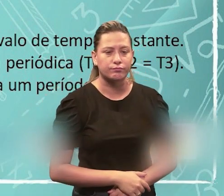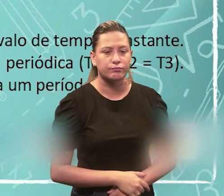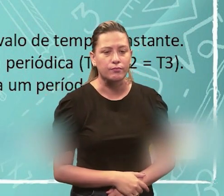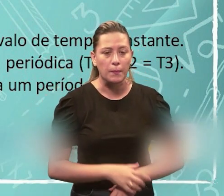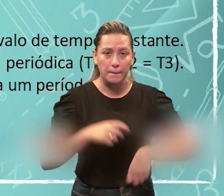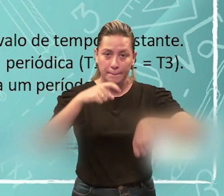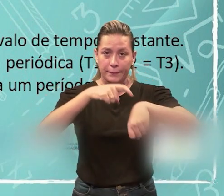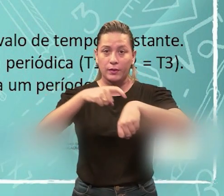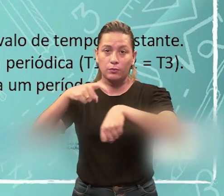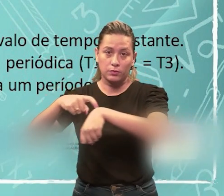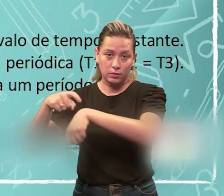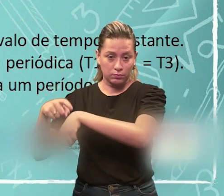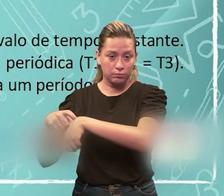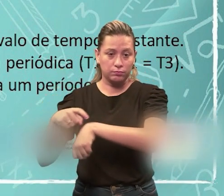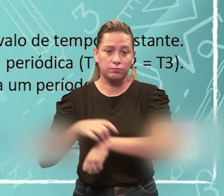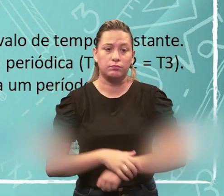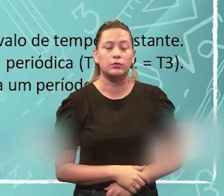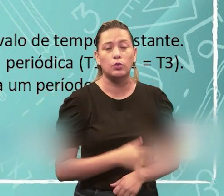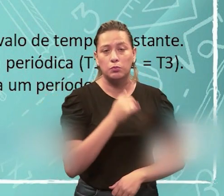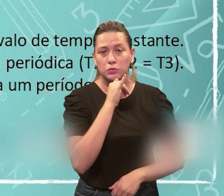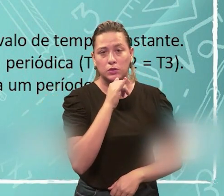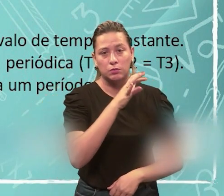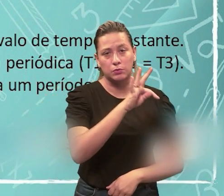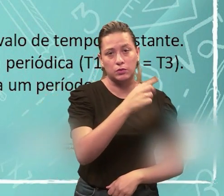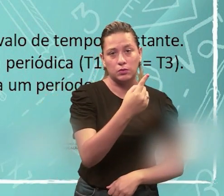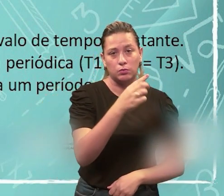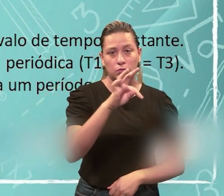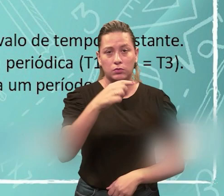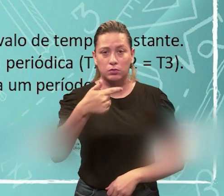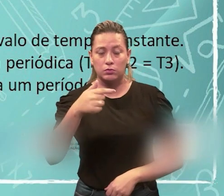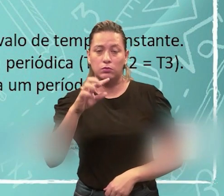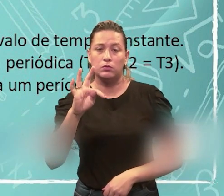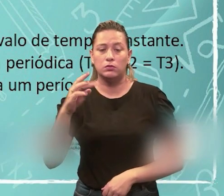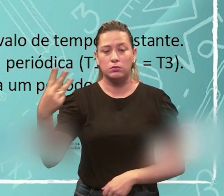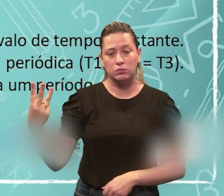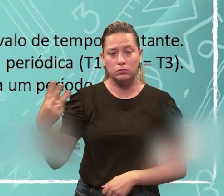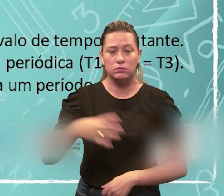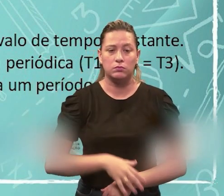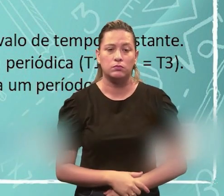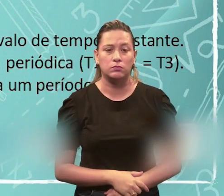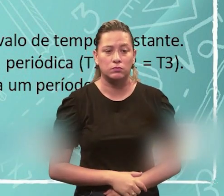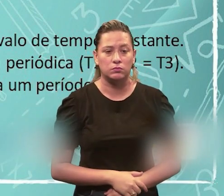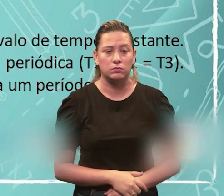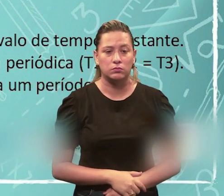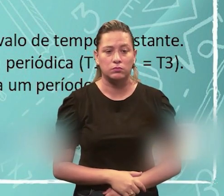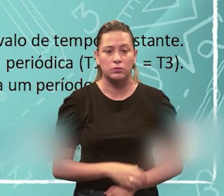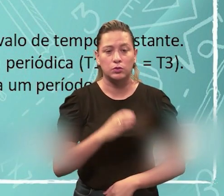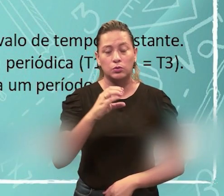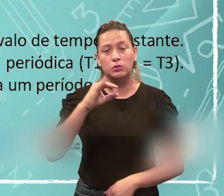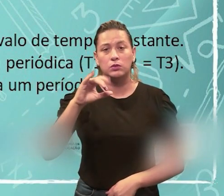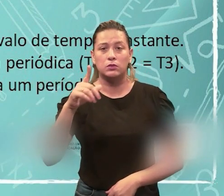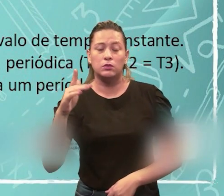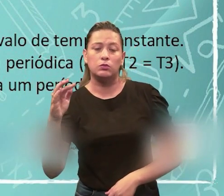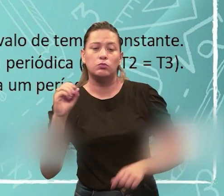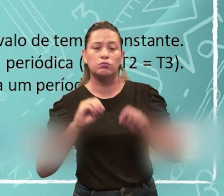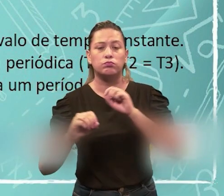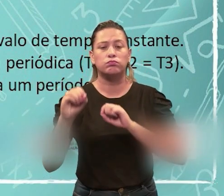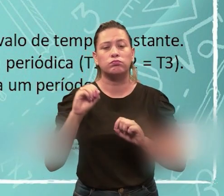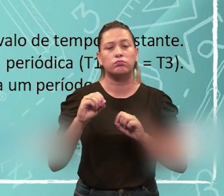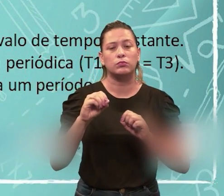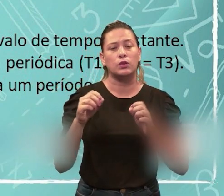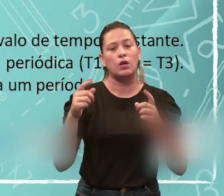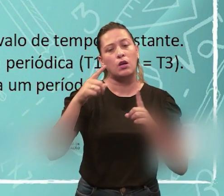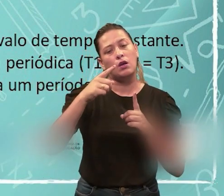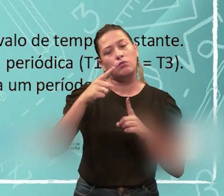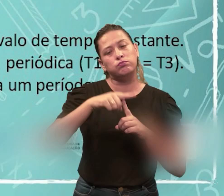né, como esses três exemplos aqui, T1, T2 e T3, o ciclo parte de uma forma de onda contida em um intervalo de tempo igual